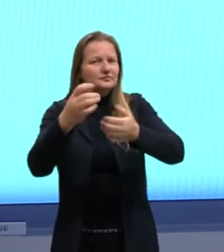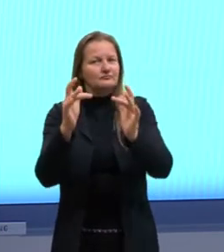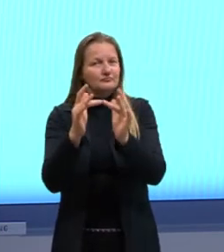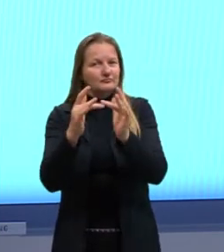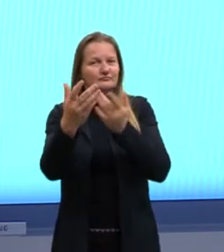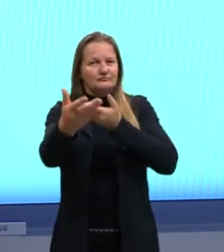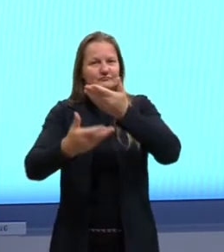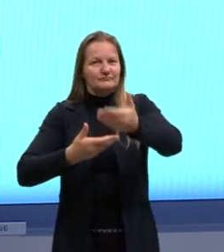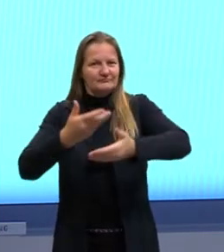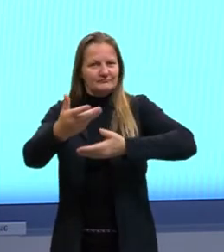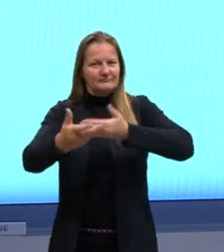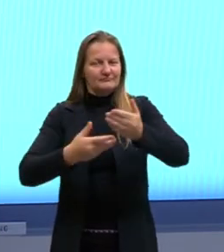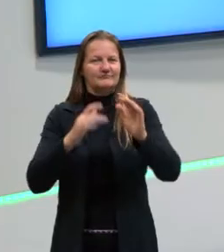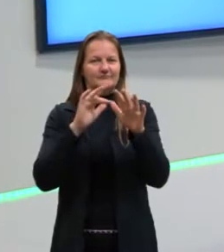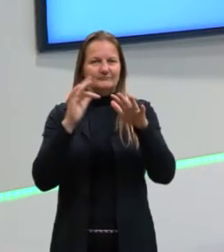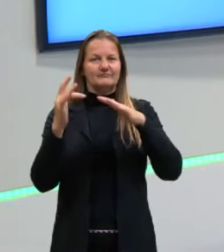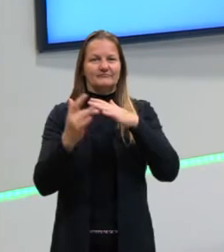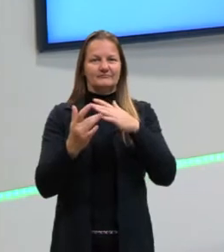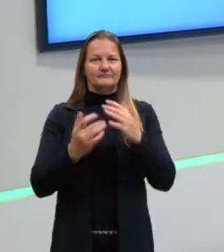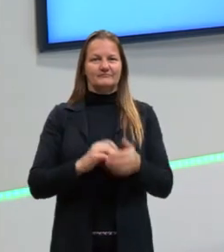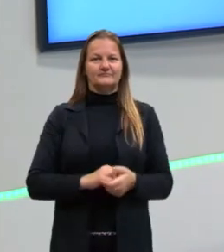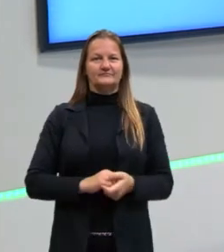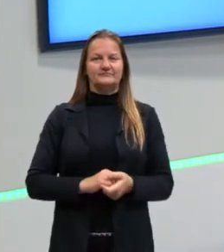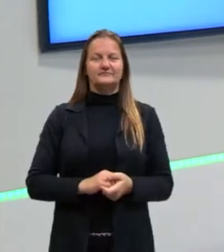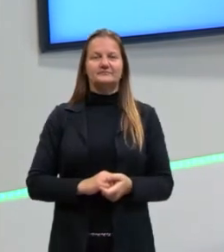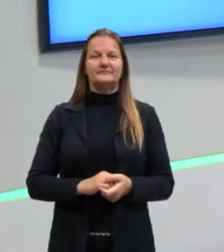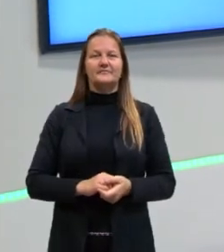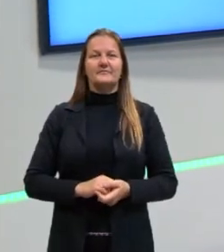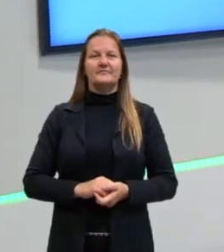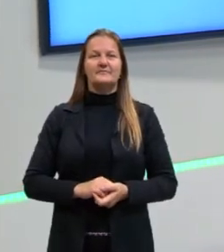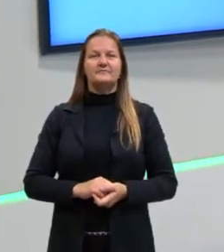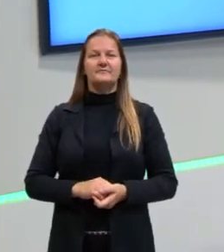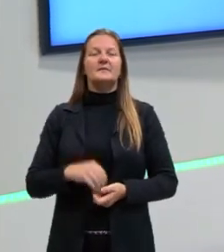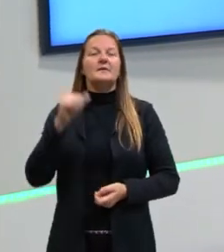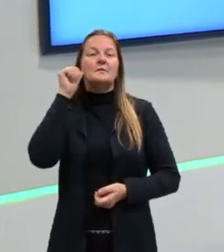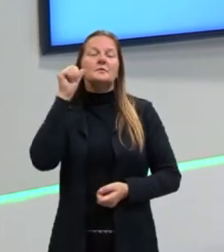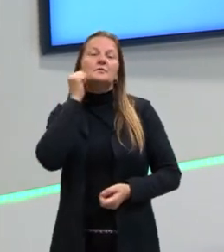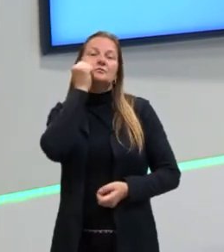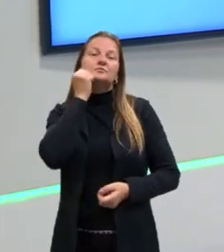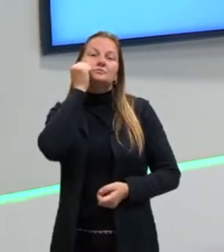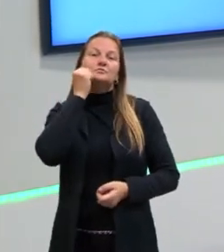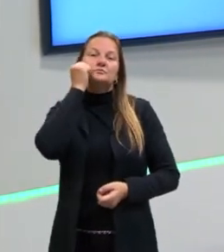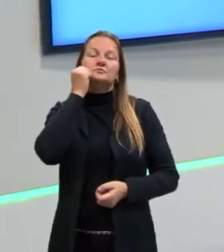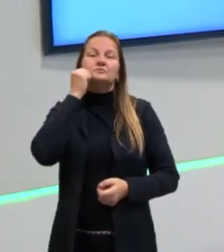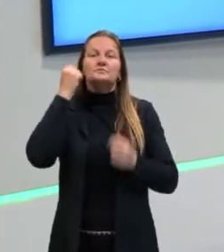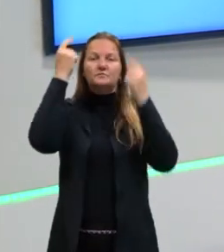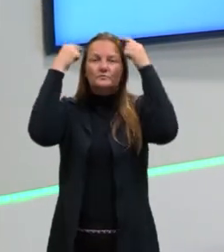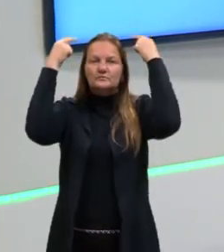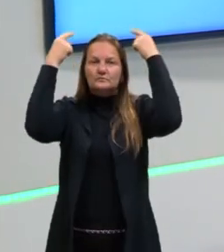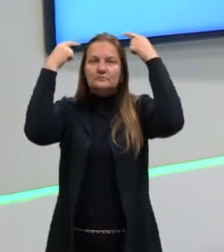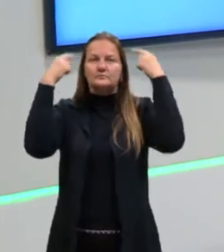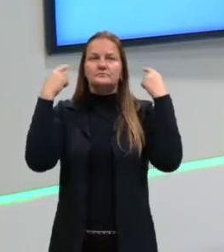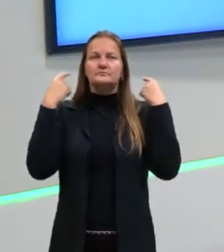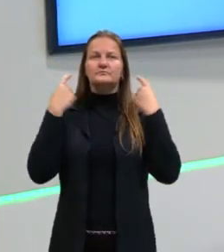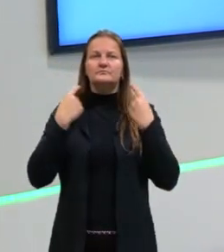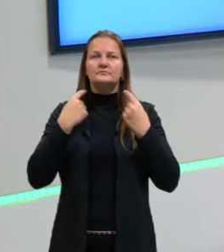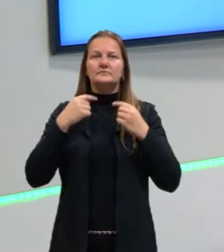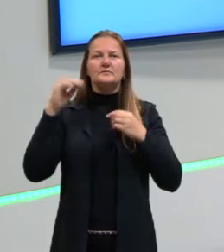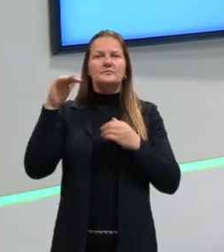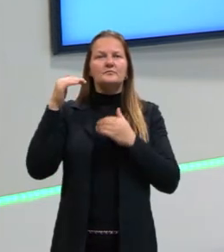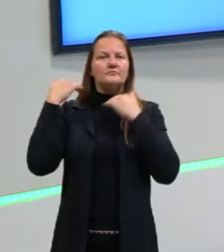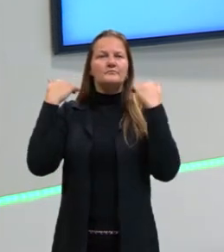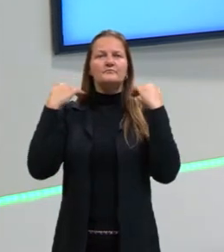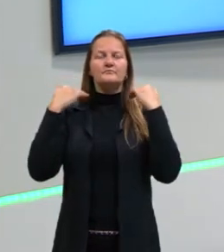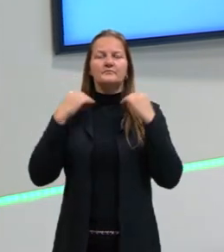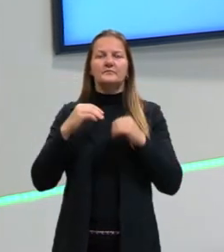procurar pelas minhas redes sociais. Bom, eu sou uma mulher negra, cabelos crespos, médios,